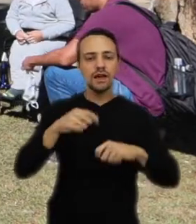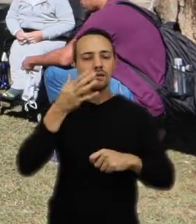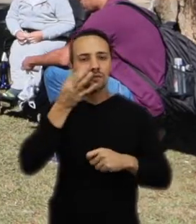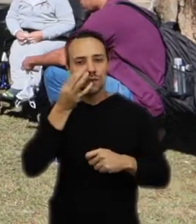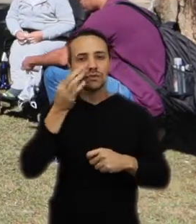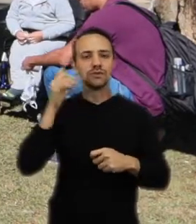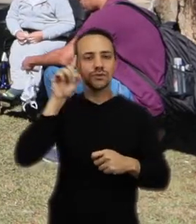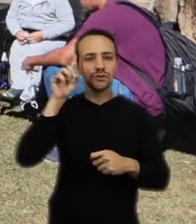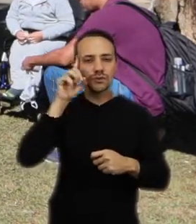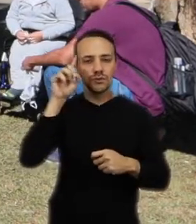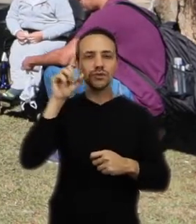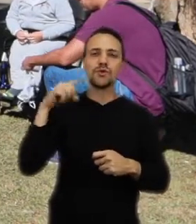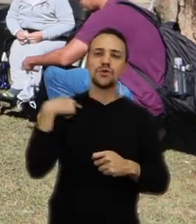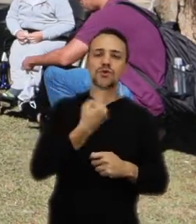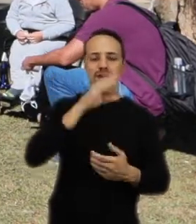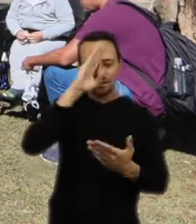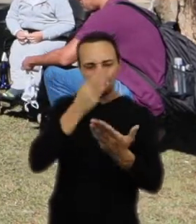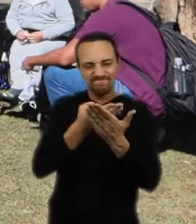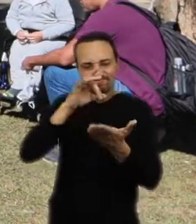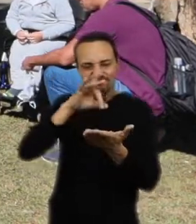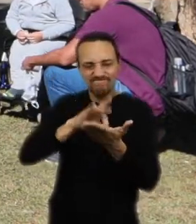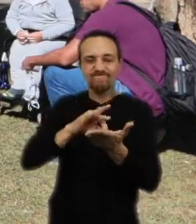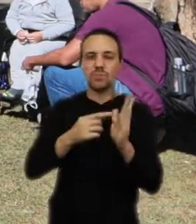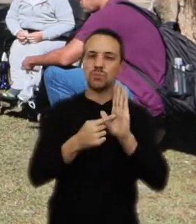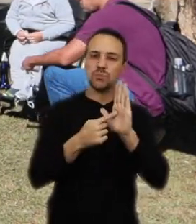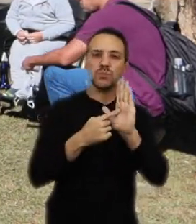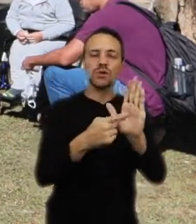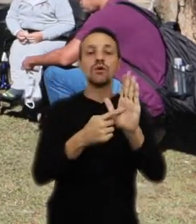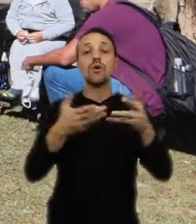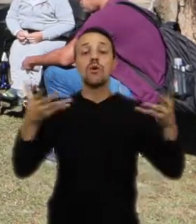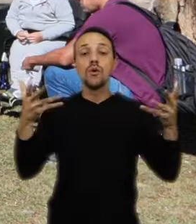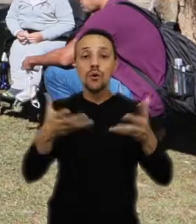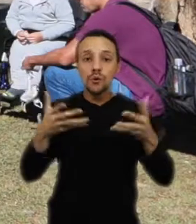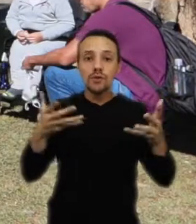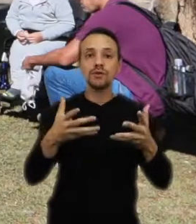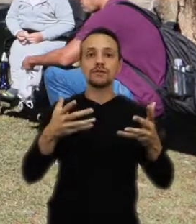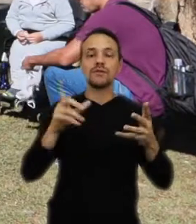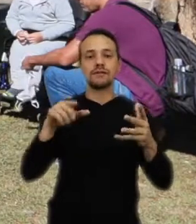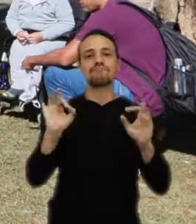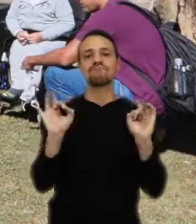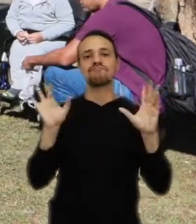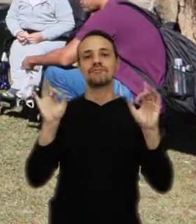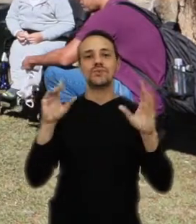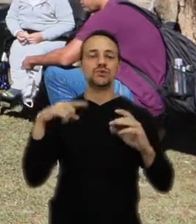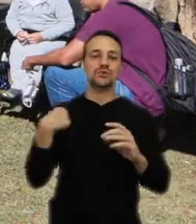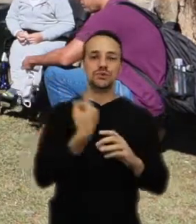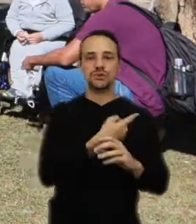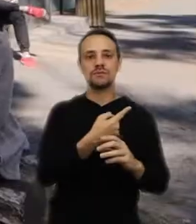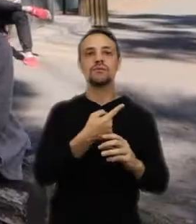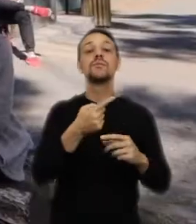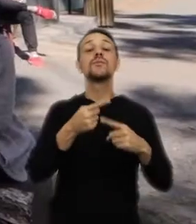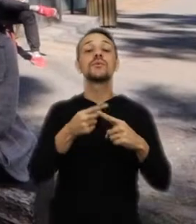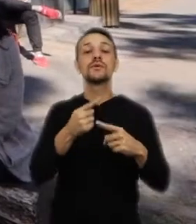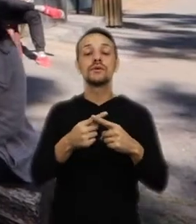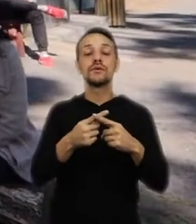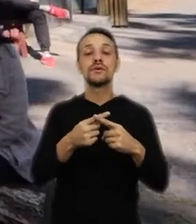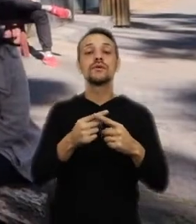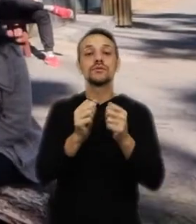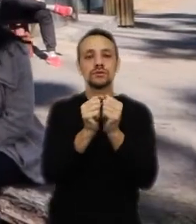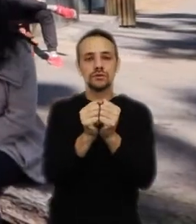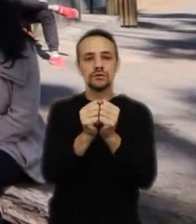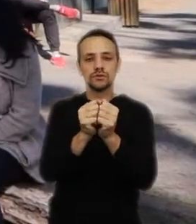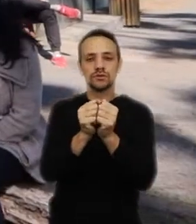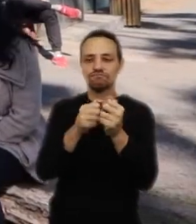a dia e naquilo que nós acreditamos. Hoje está sendo um momento muito especial para todos nós, porque por meio dessa